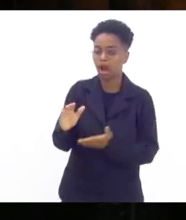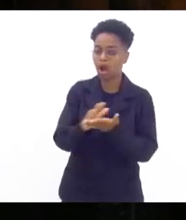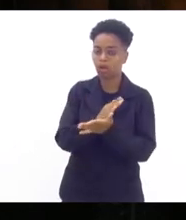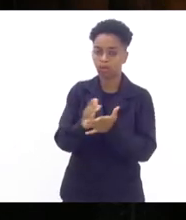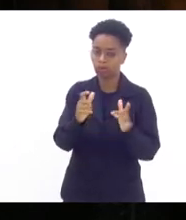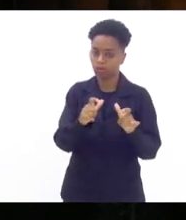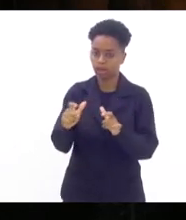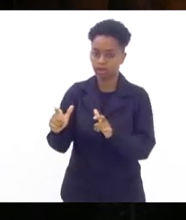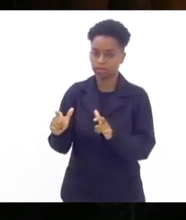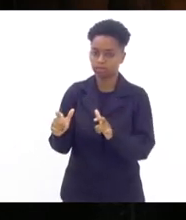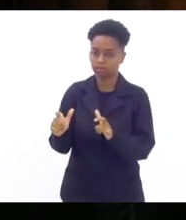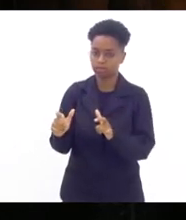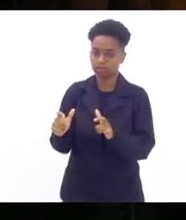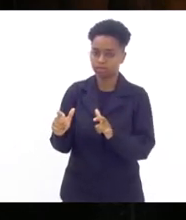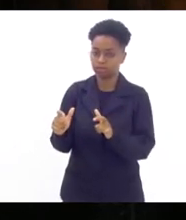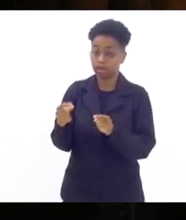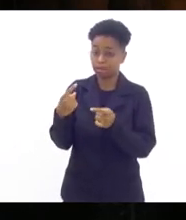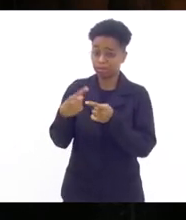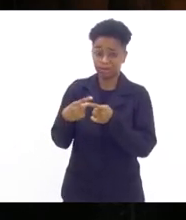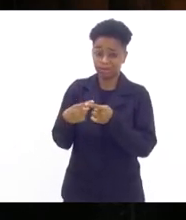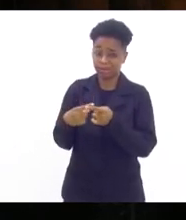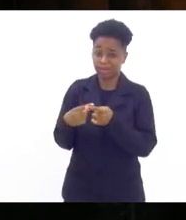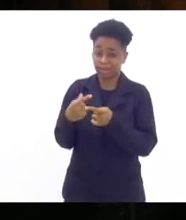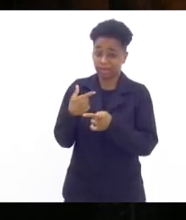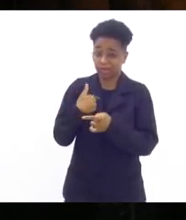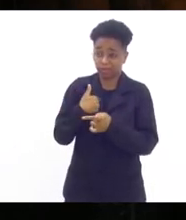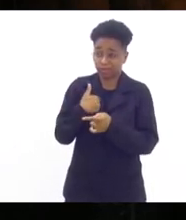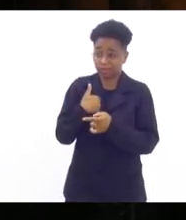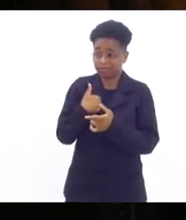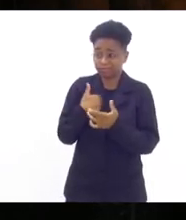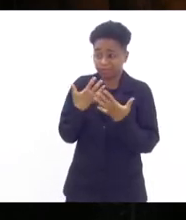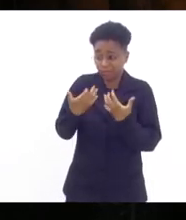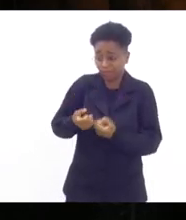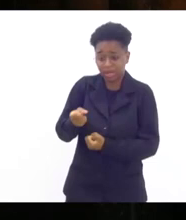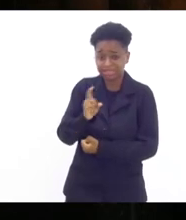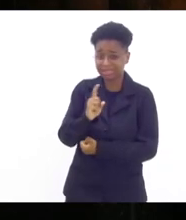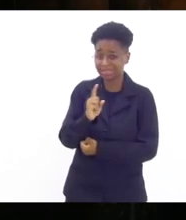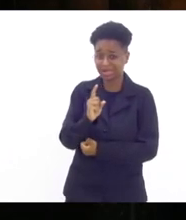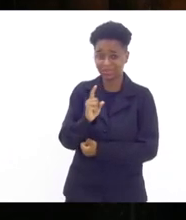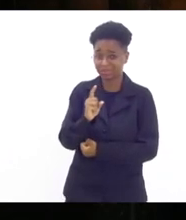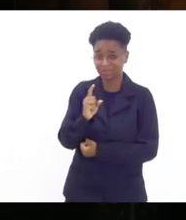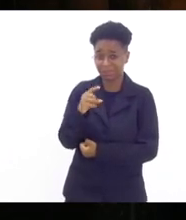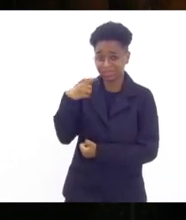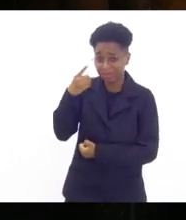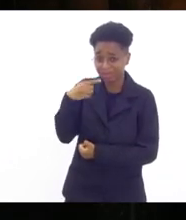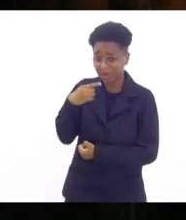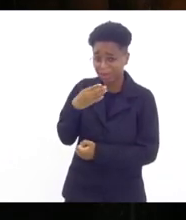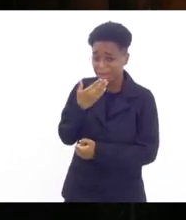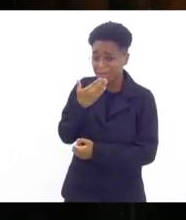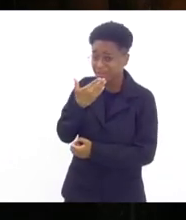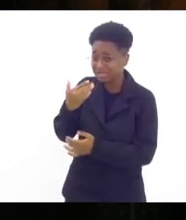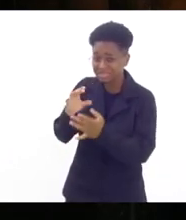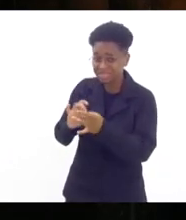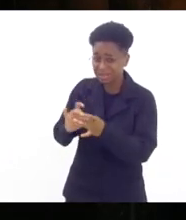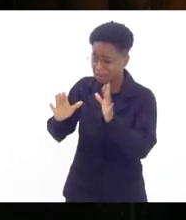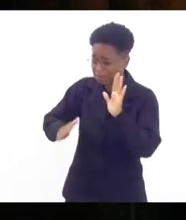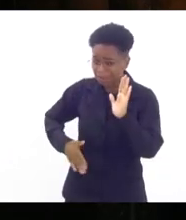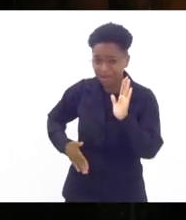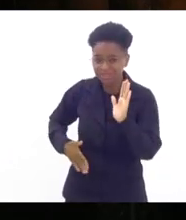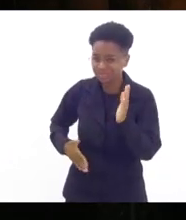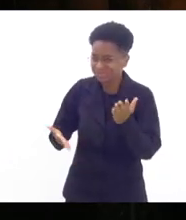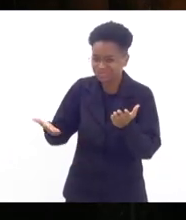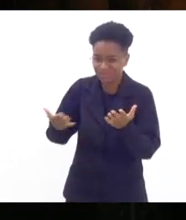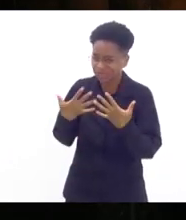porque eu me nego enquanto deputado a pedir autorização ao bandido de